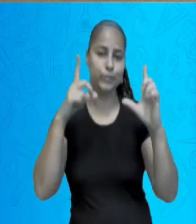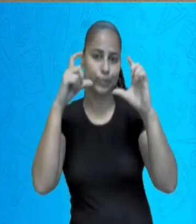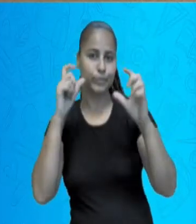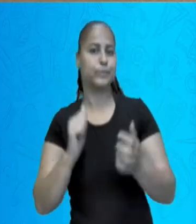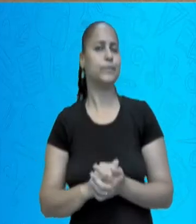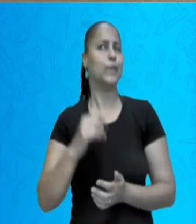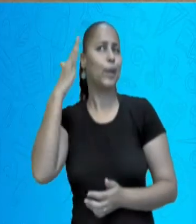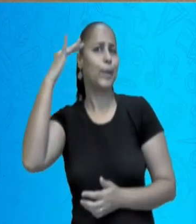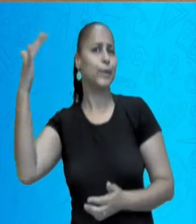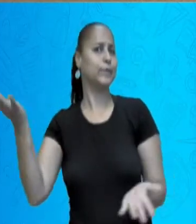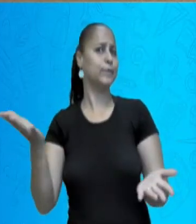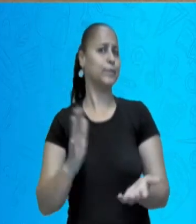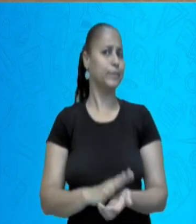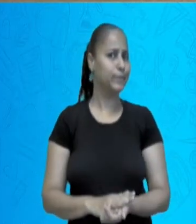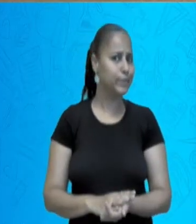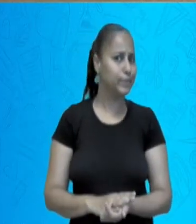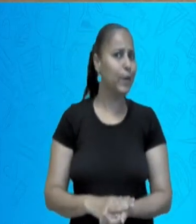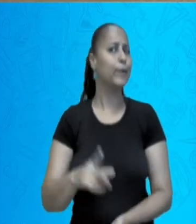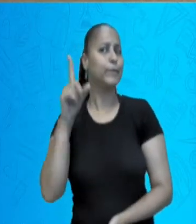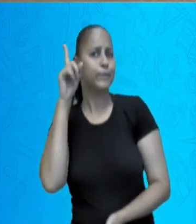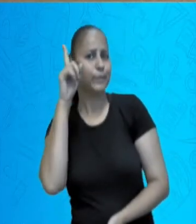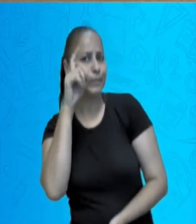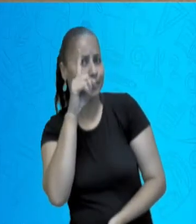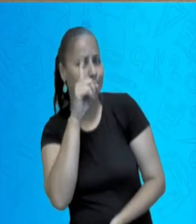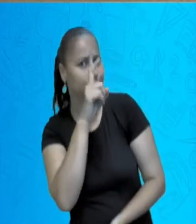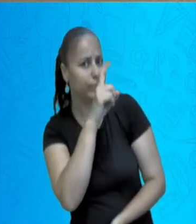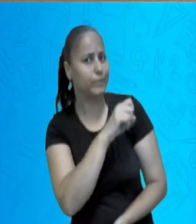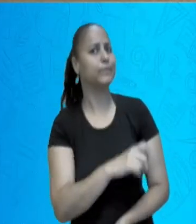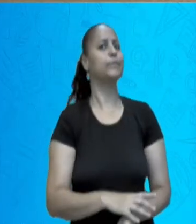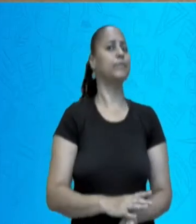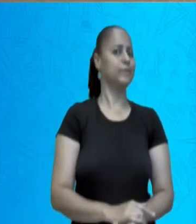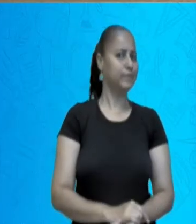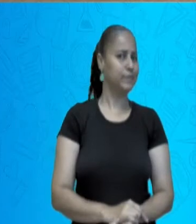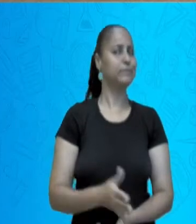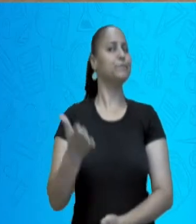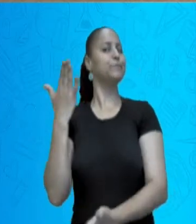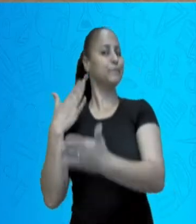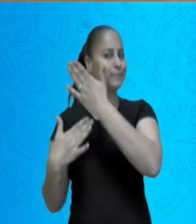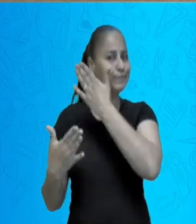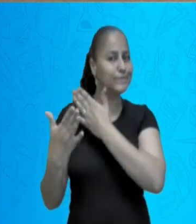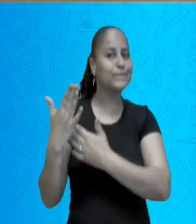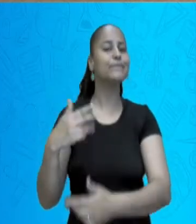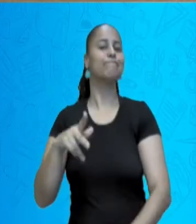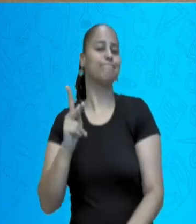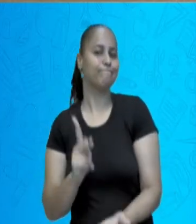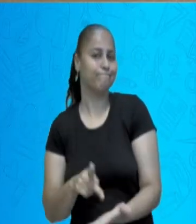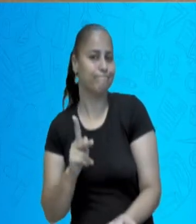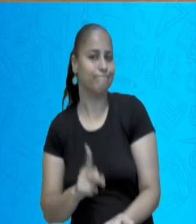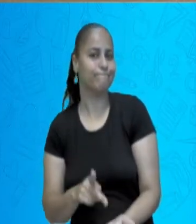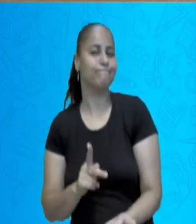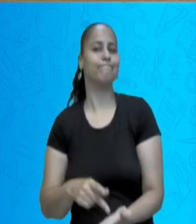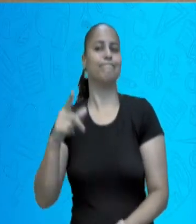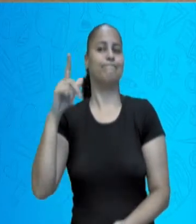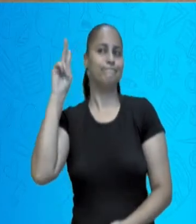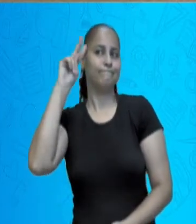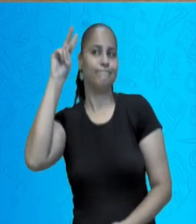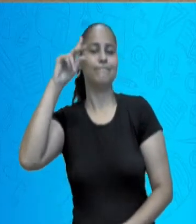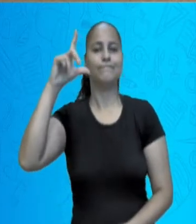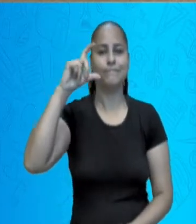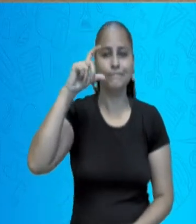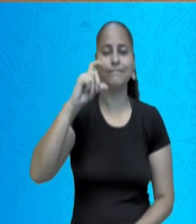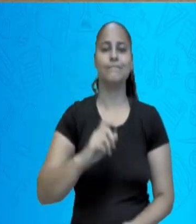Imagina isso. Isso é possível você conceber? Mas essa é a história da fotografia.